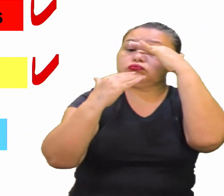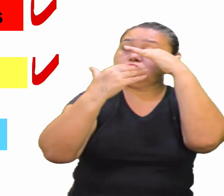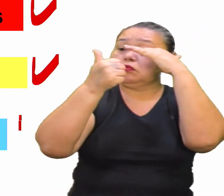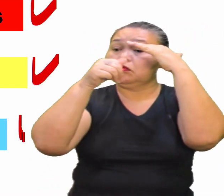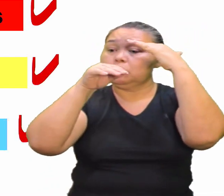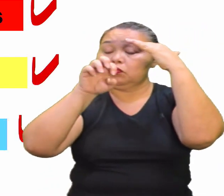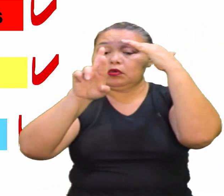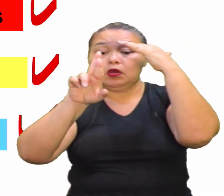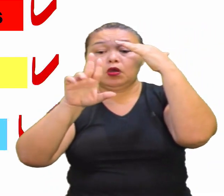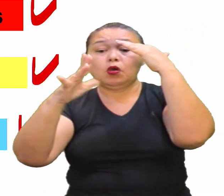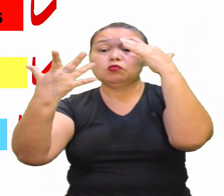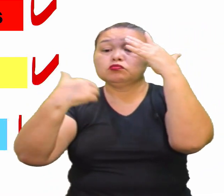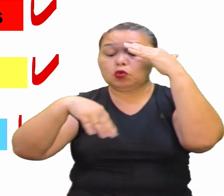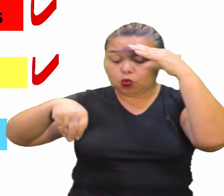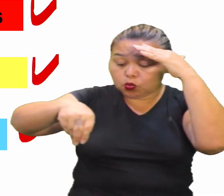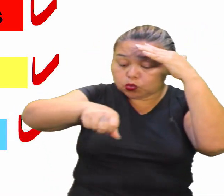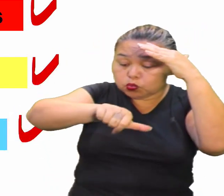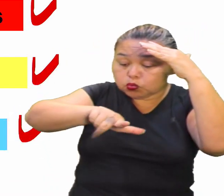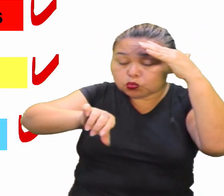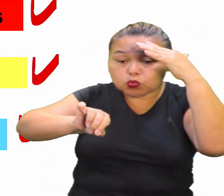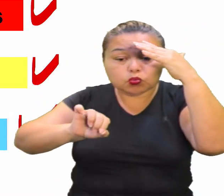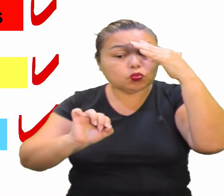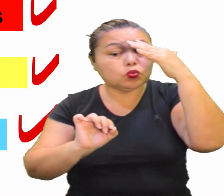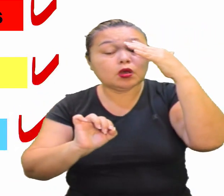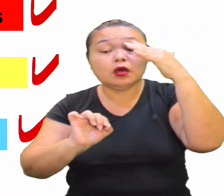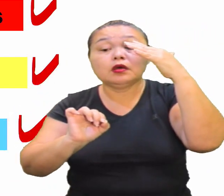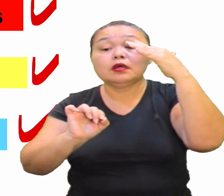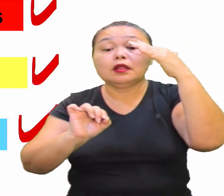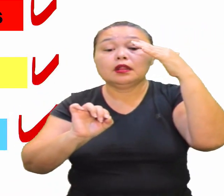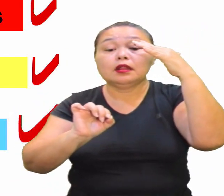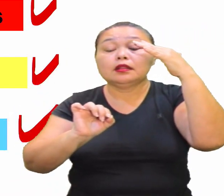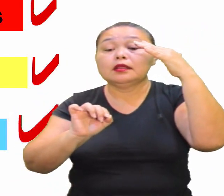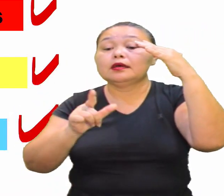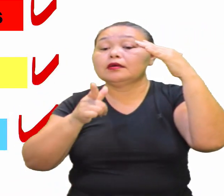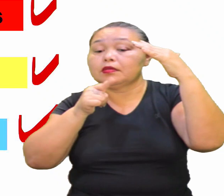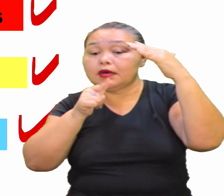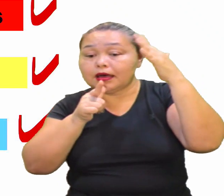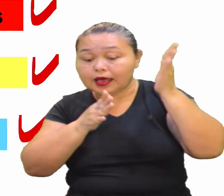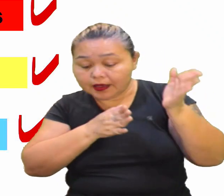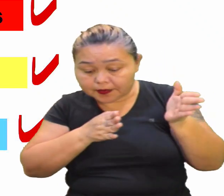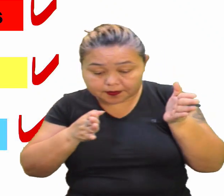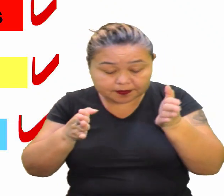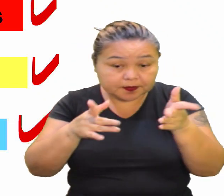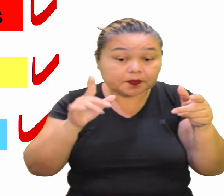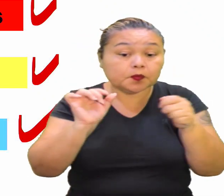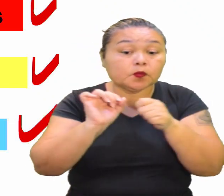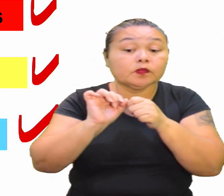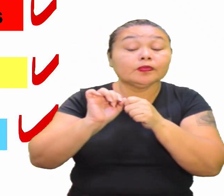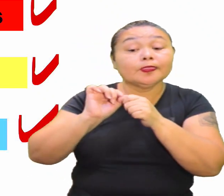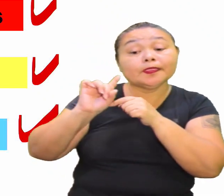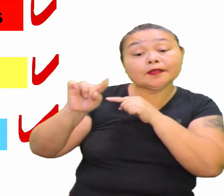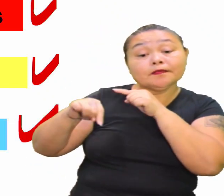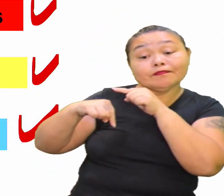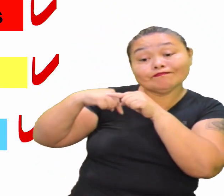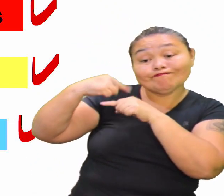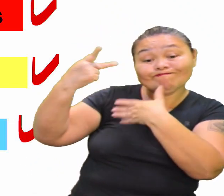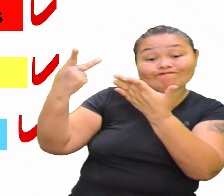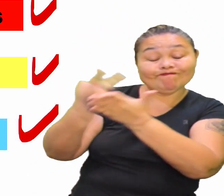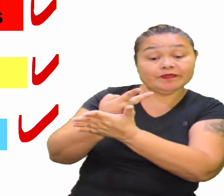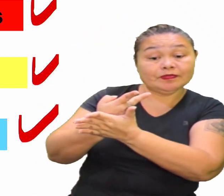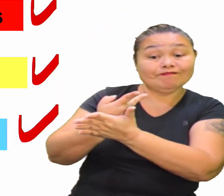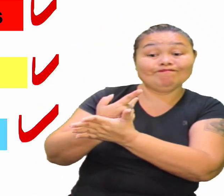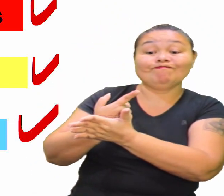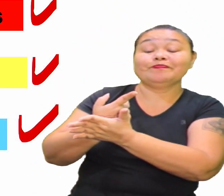atmosférico Quanto do solo Quanto dos recursos hídricos Vão trazendo consequências